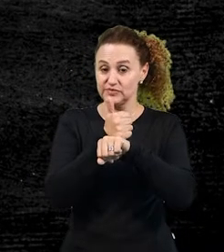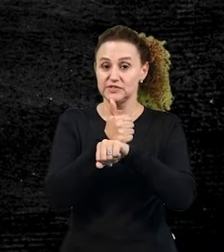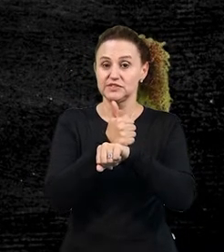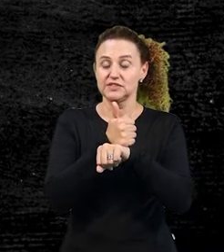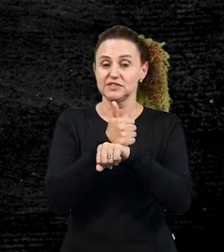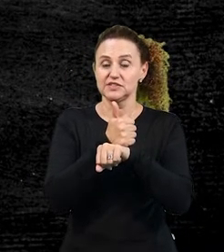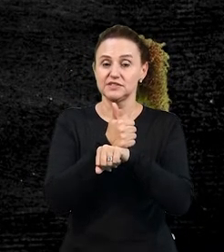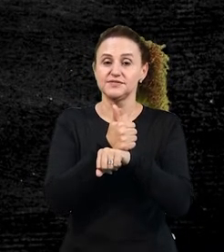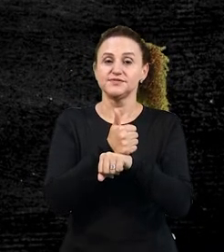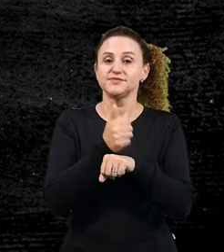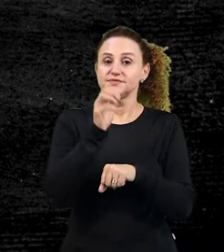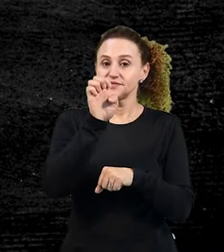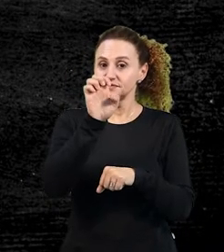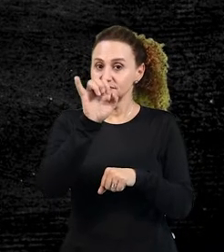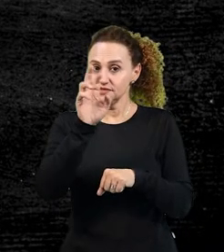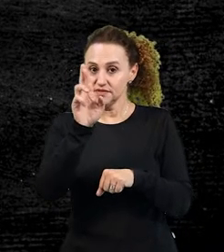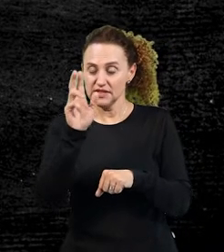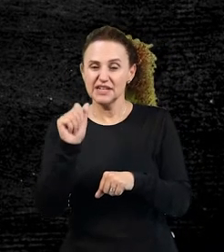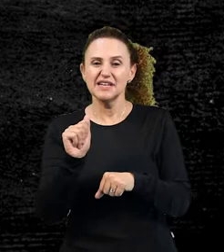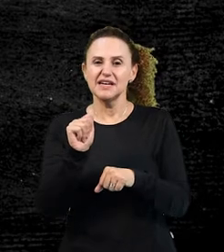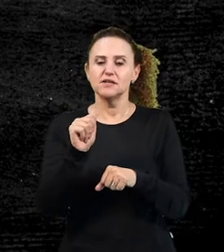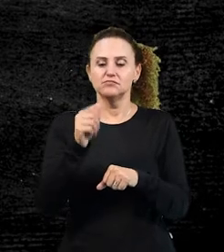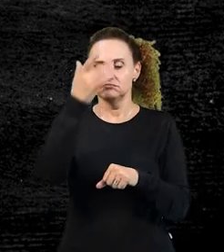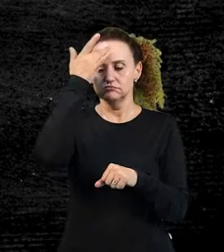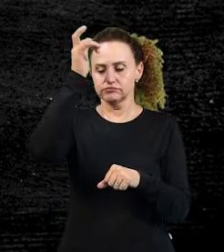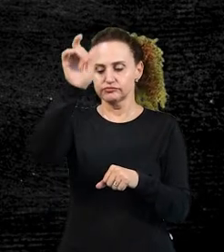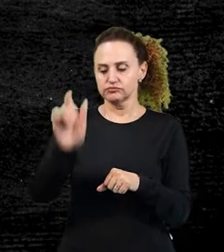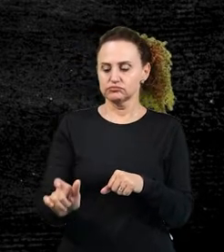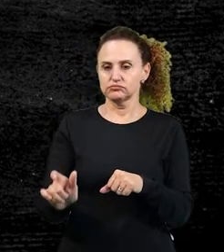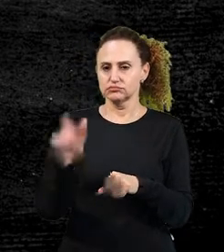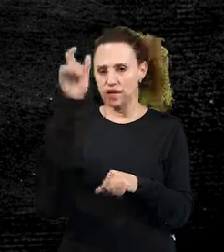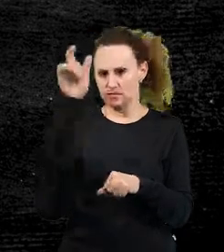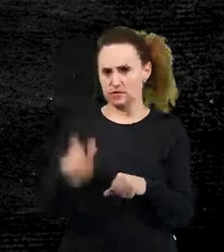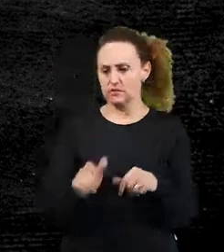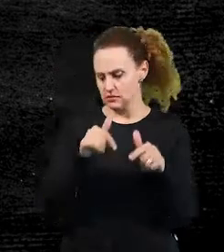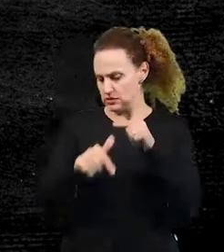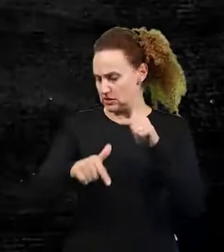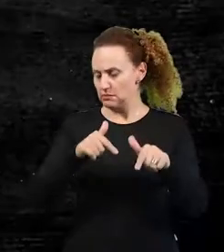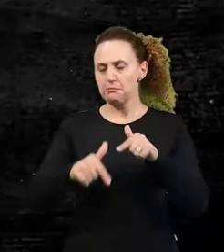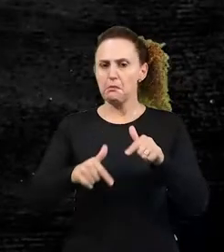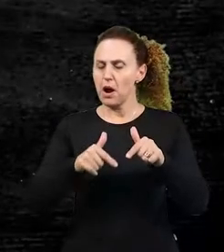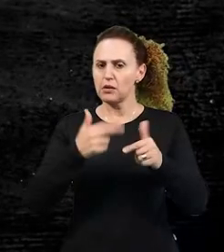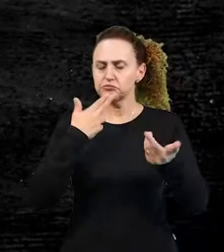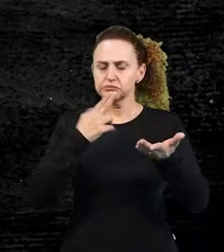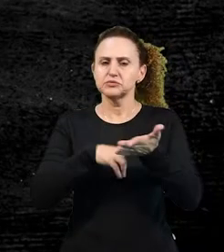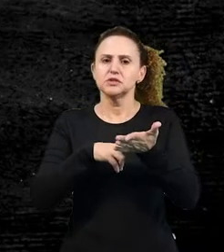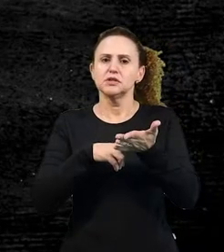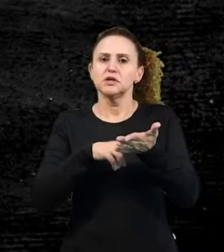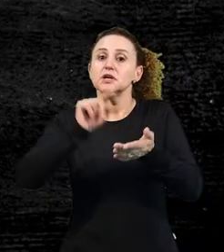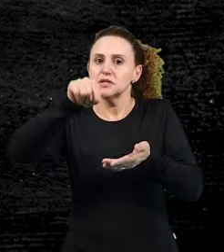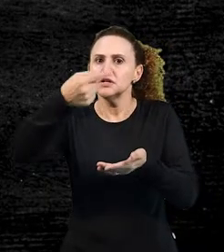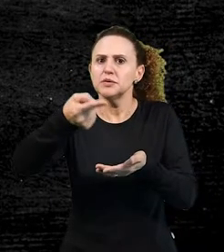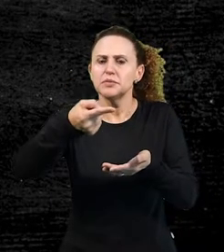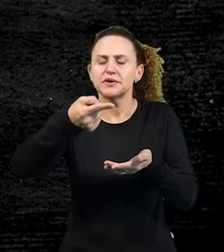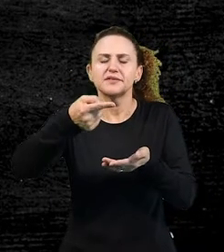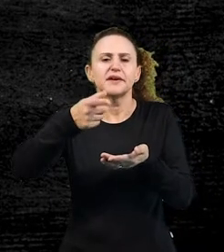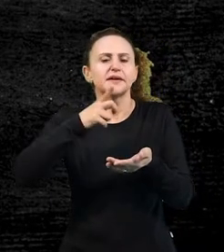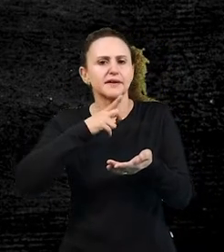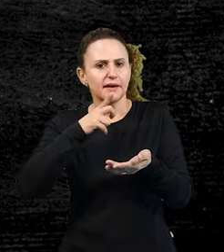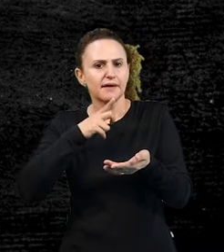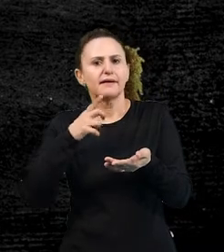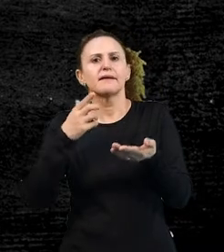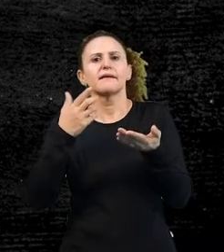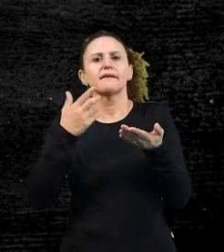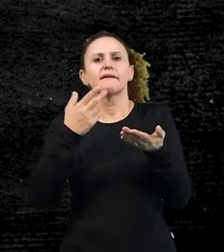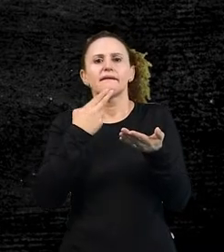nesse eira a pessoa que trabalha com carta e aí depois tem na carteira de novo que aí